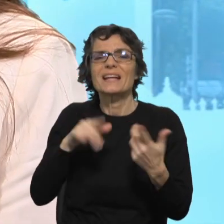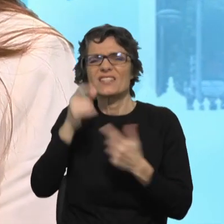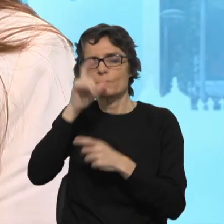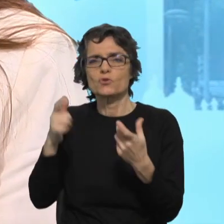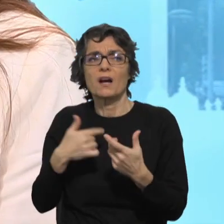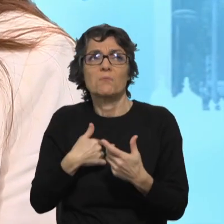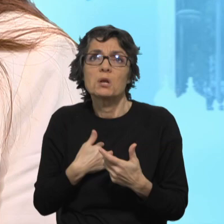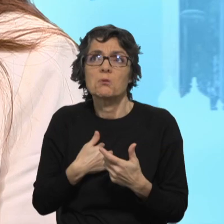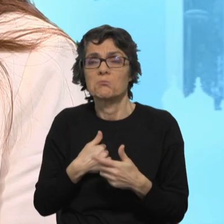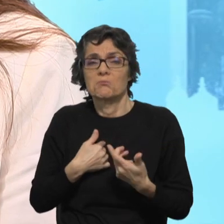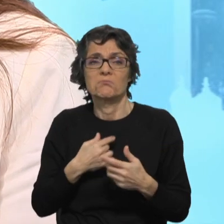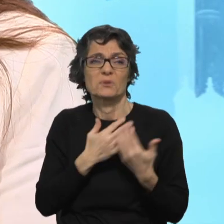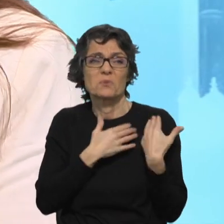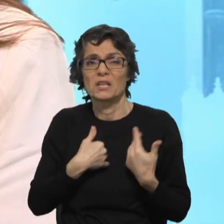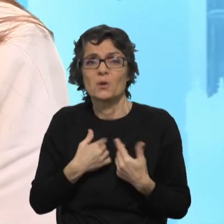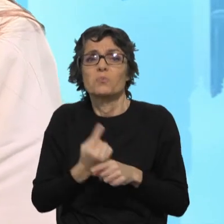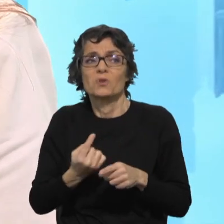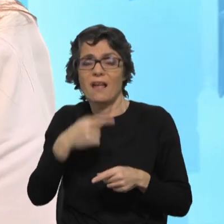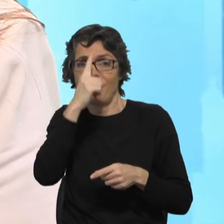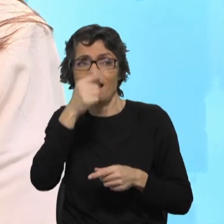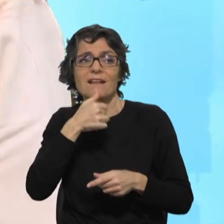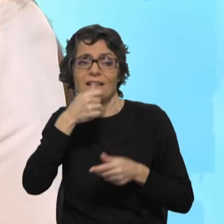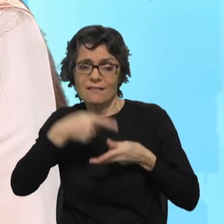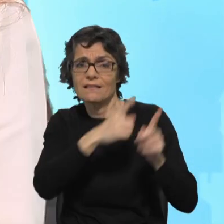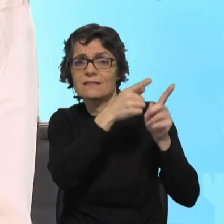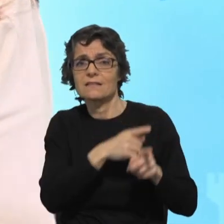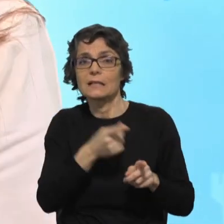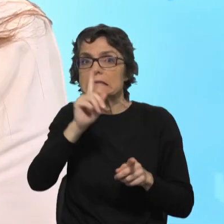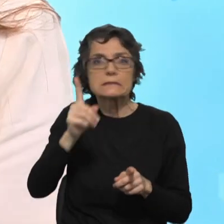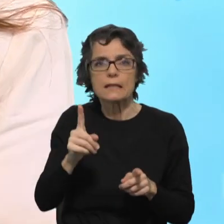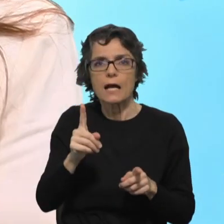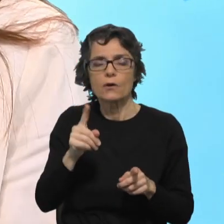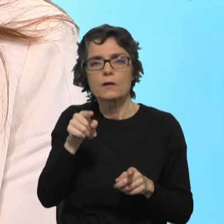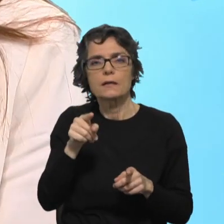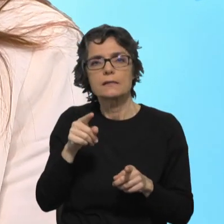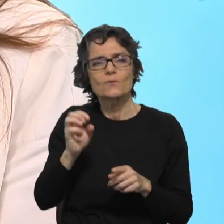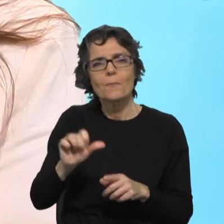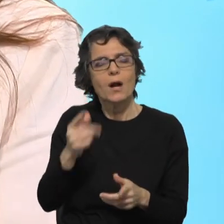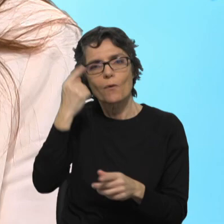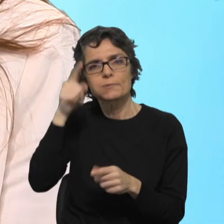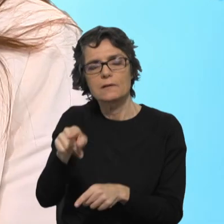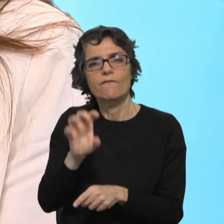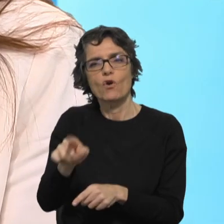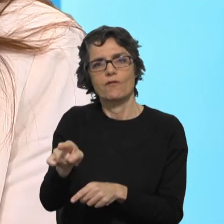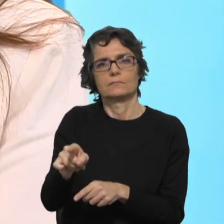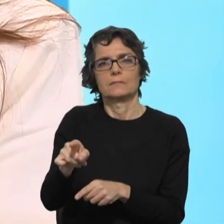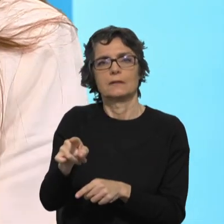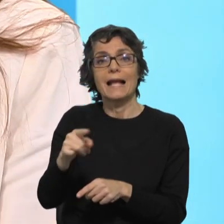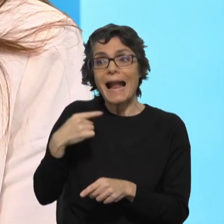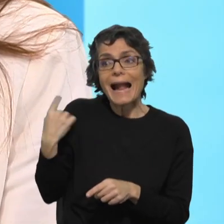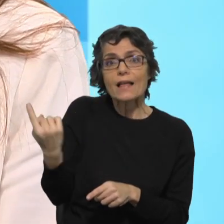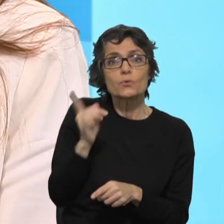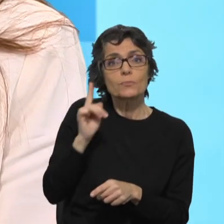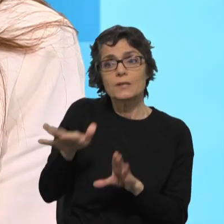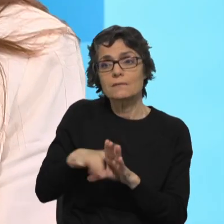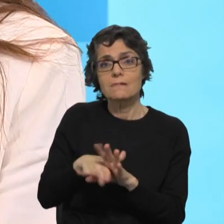discurso de passivo, de passividade, de abstenção. Não, cada um de nós faz a diferença. Acho que era